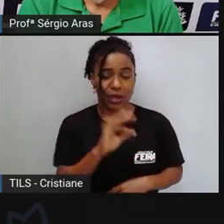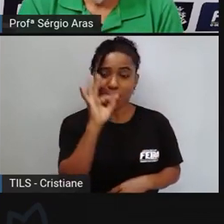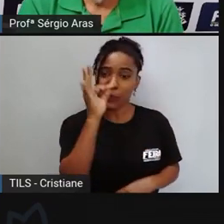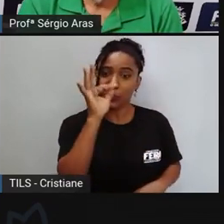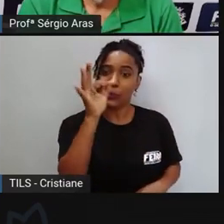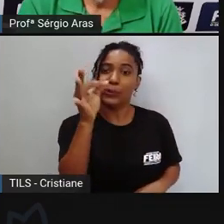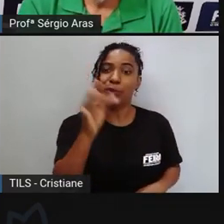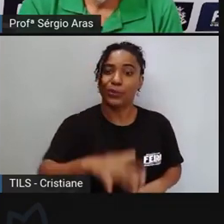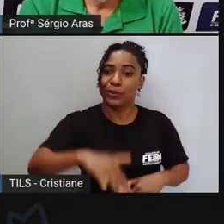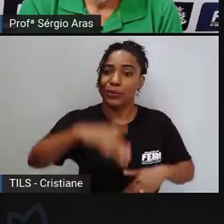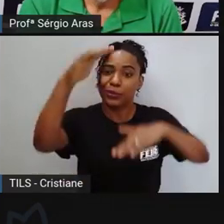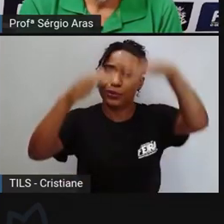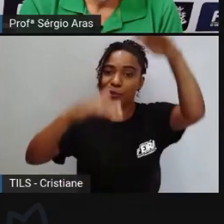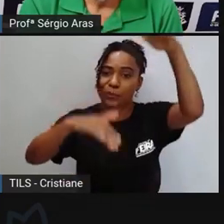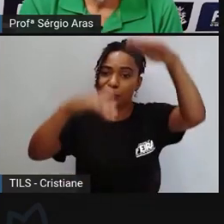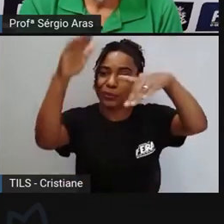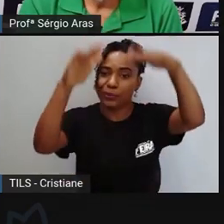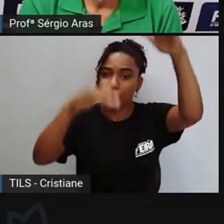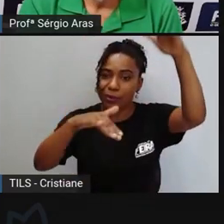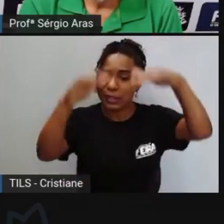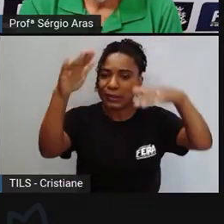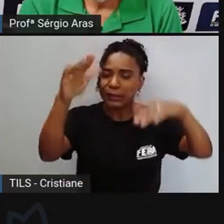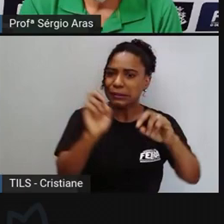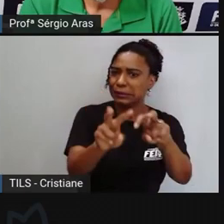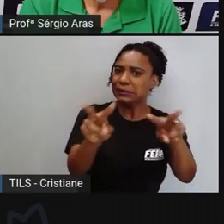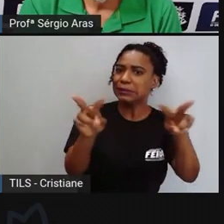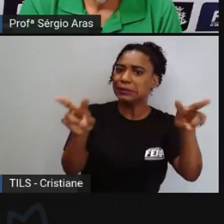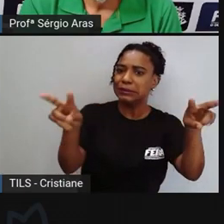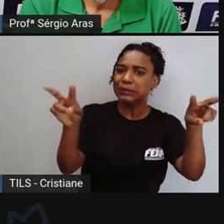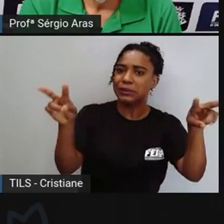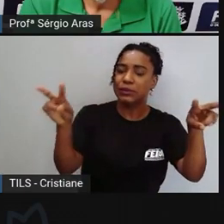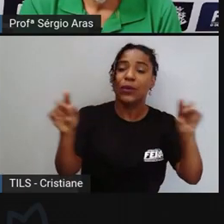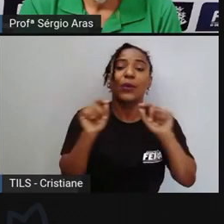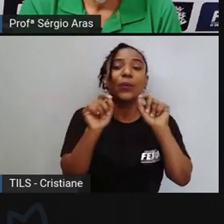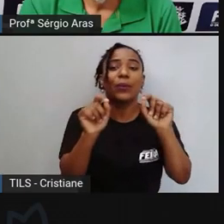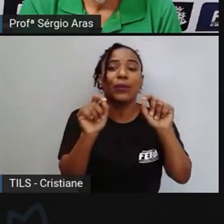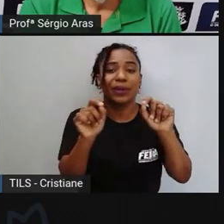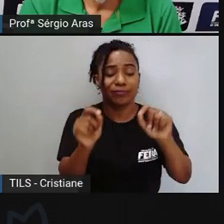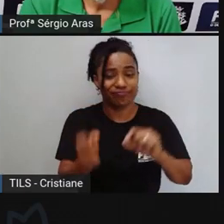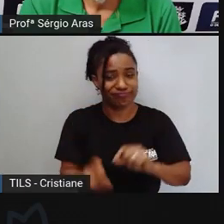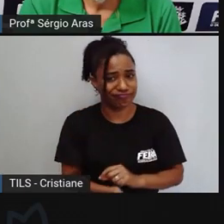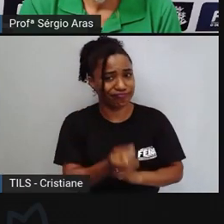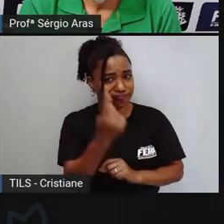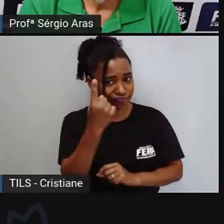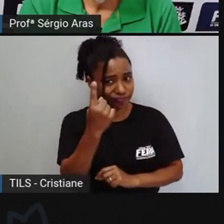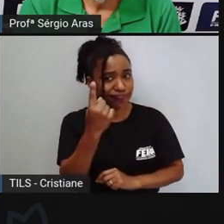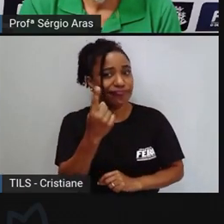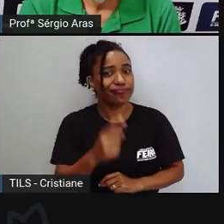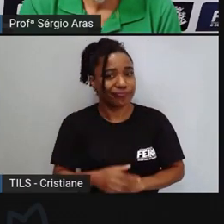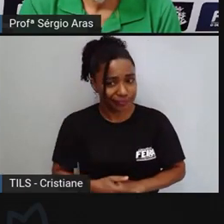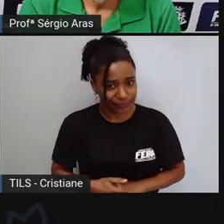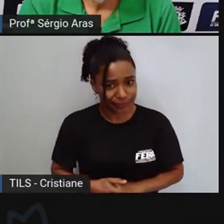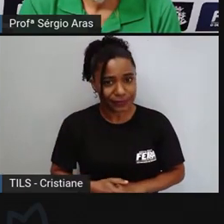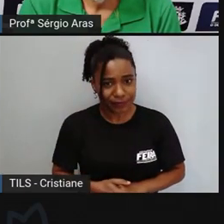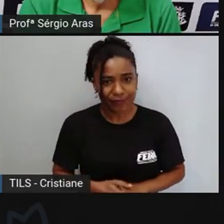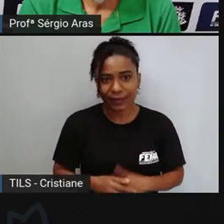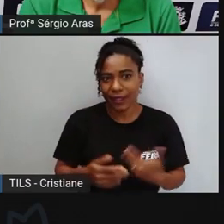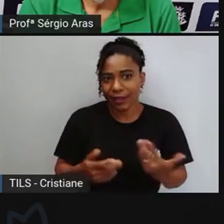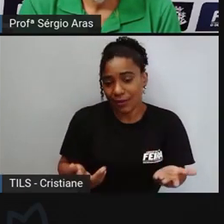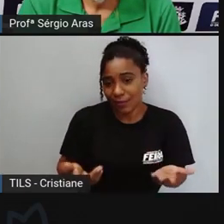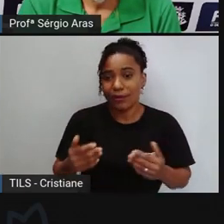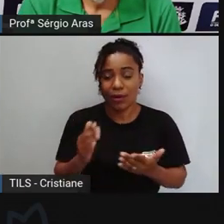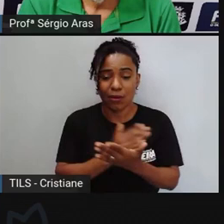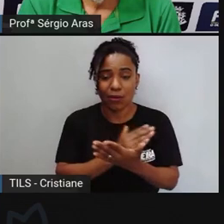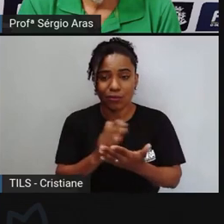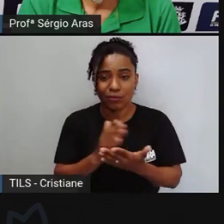influenciar diretamente, vão entregar algum resultado para quem hoje é criança, quem hoje ainda nem nasceu, para